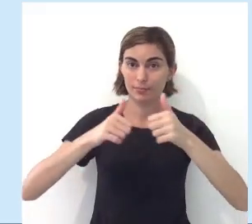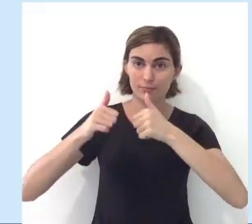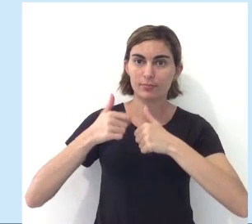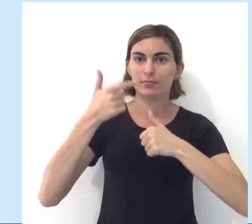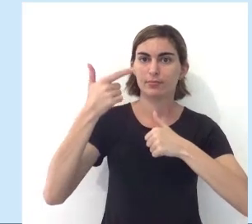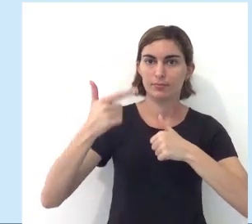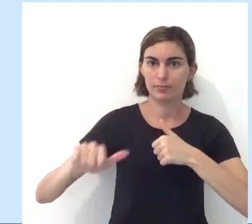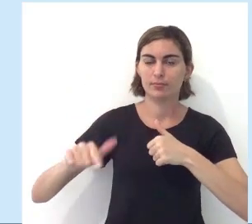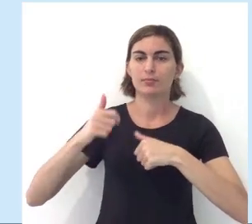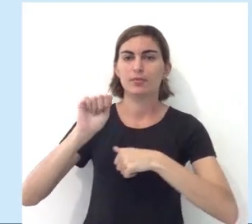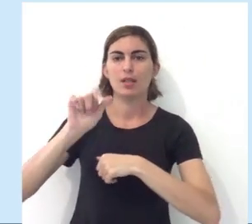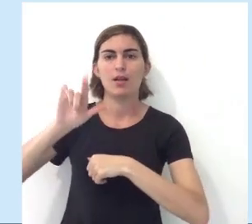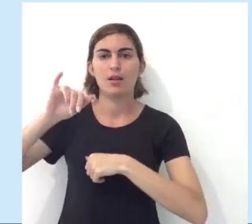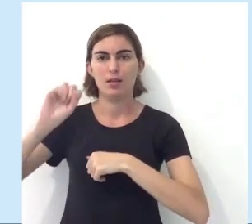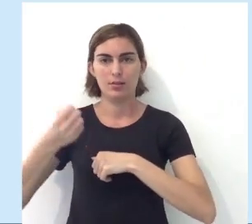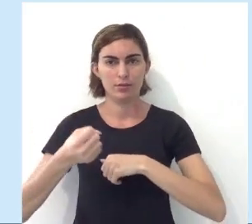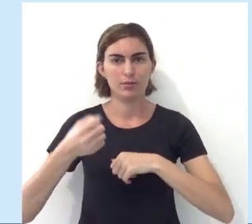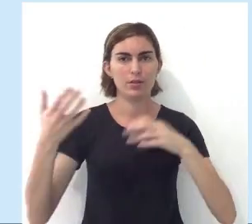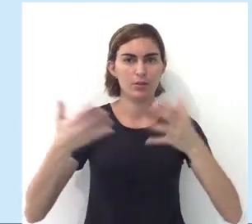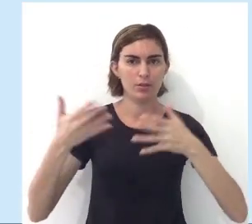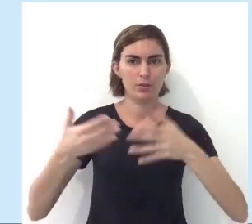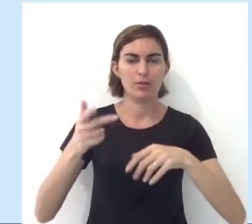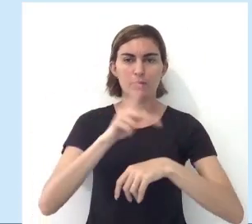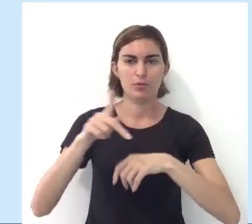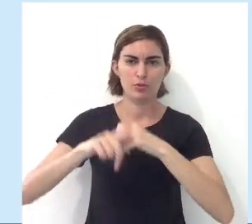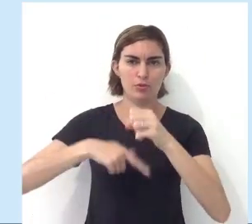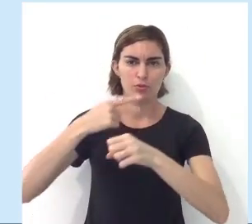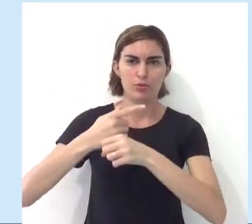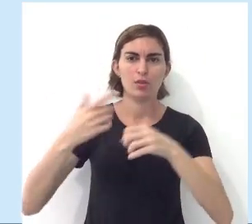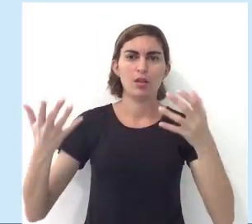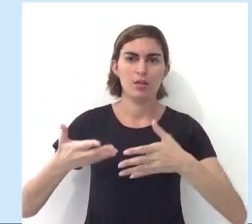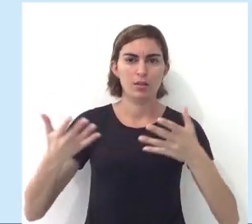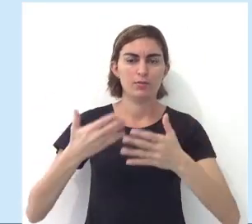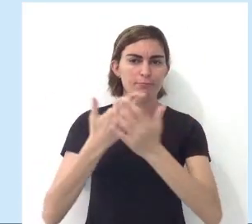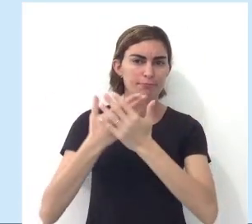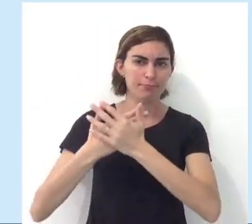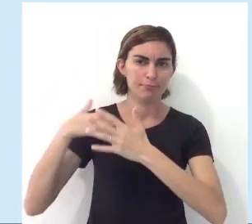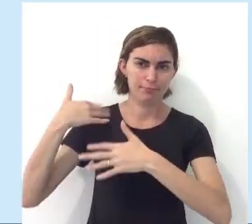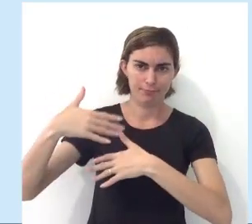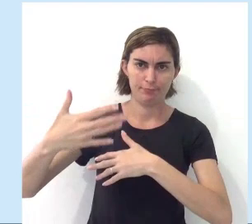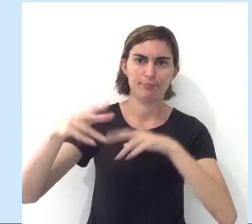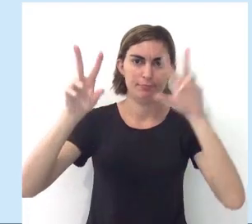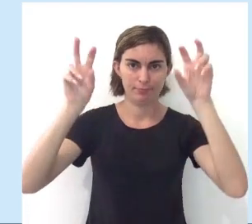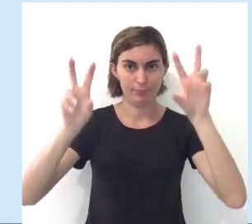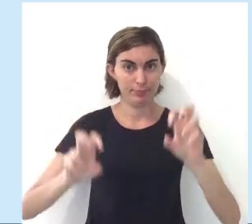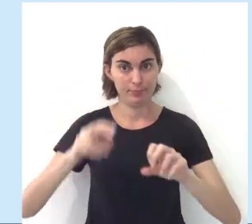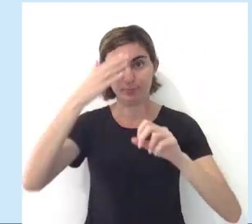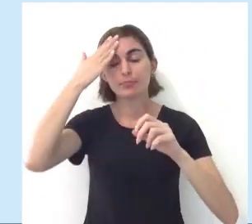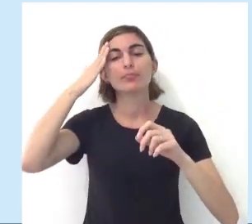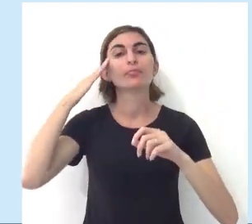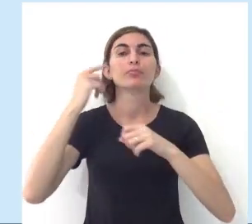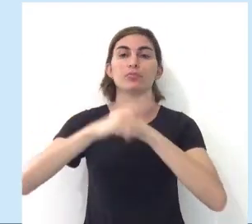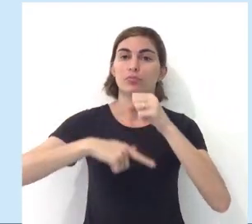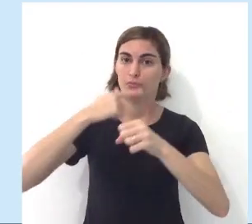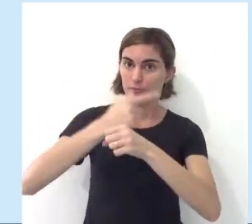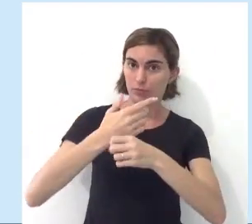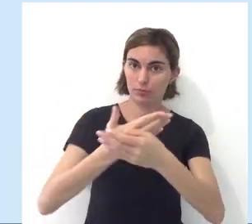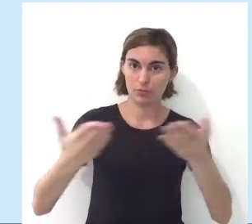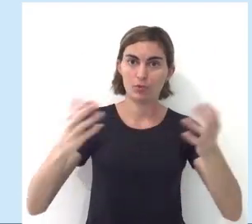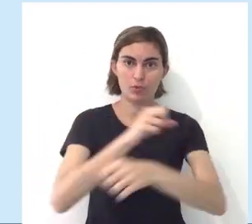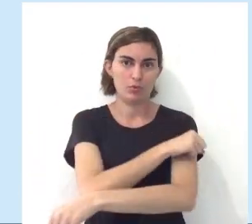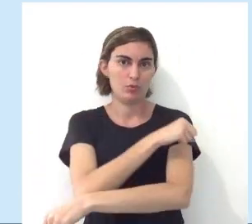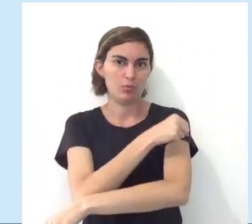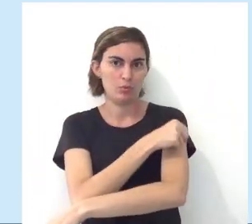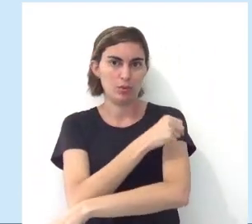Olá, gente, mais uma vez, meu nome é Alisson, professor de Geografia. A gente vem estudando alguns temas da Geografia,